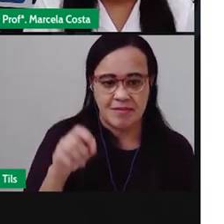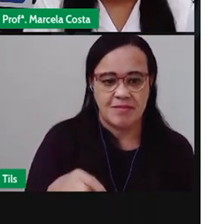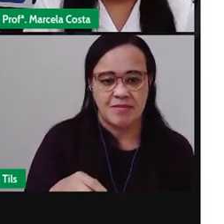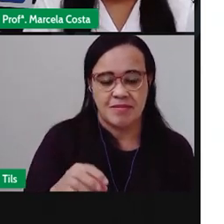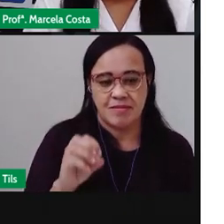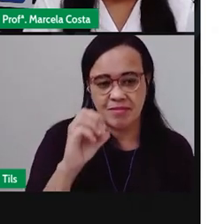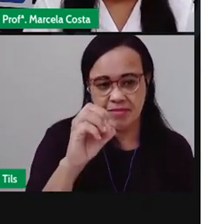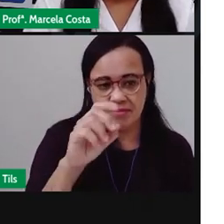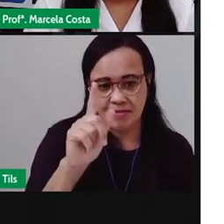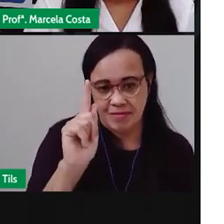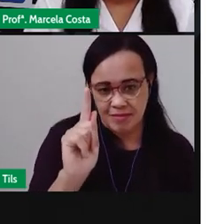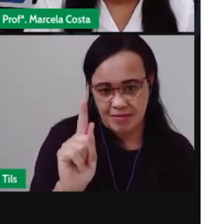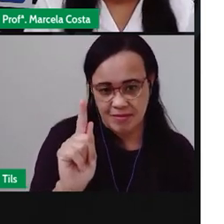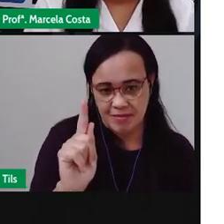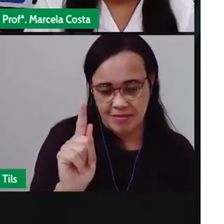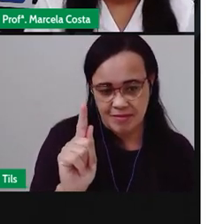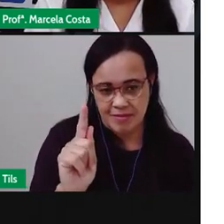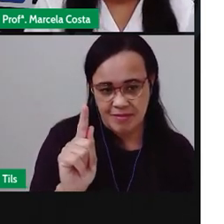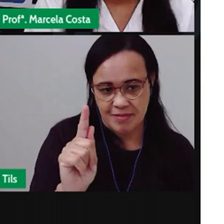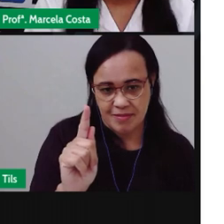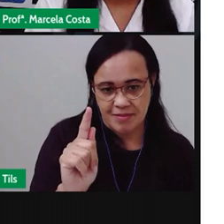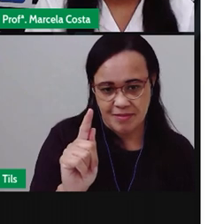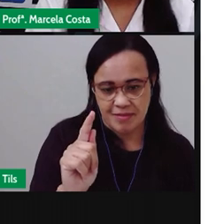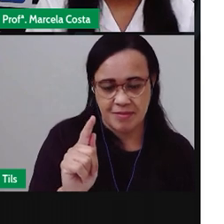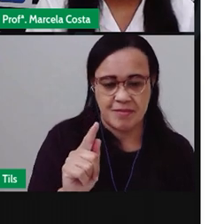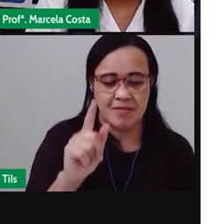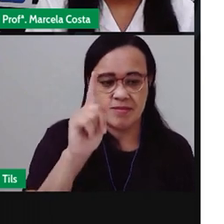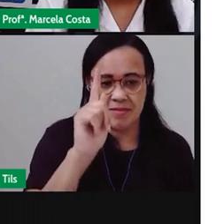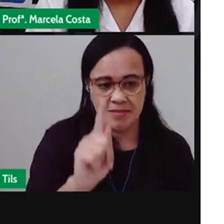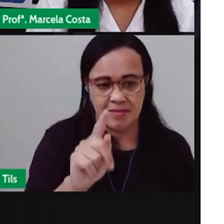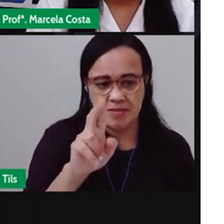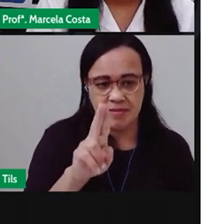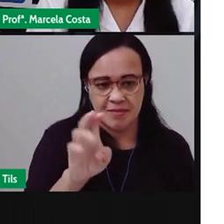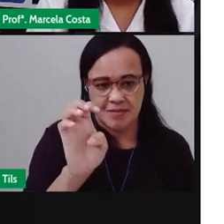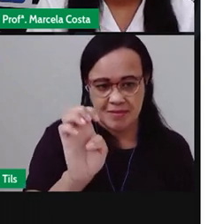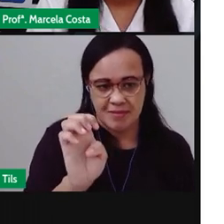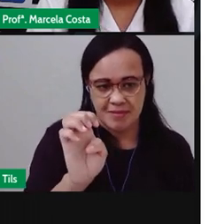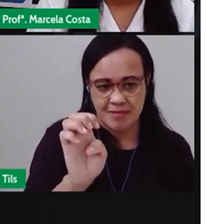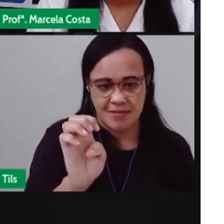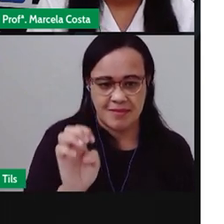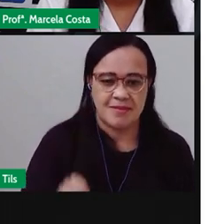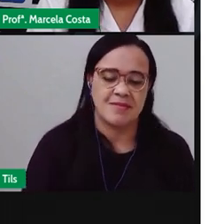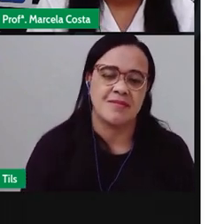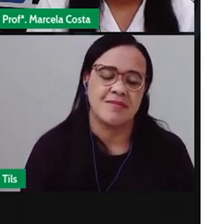O G chama-se Gê